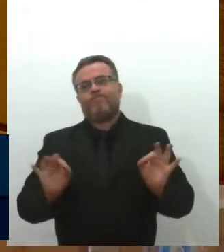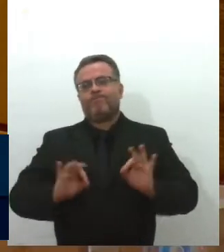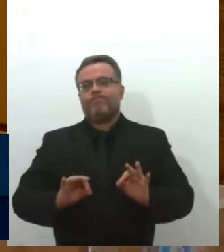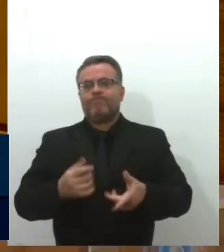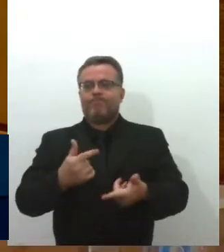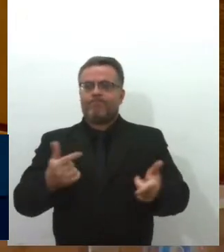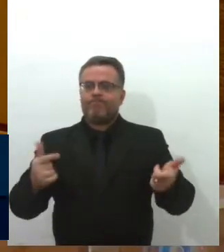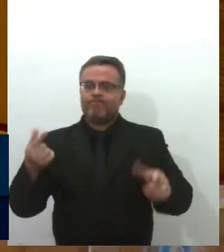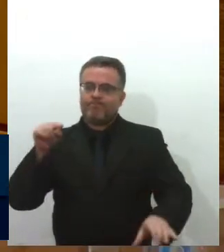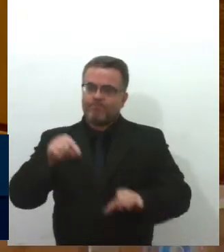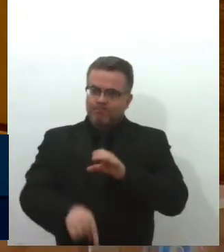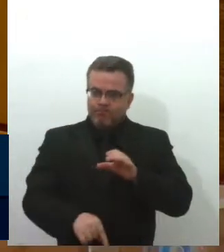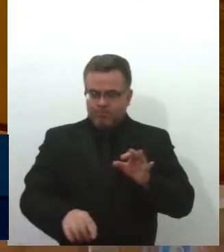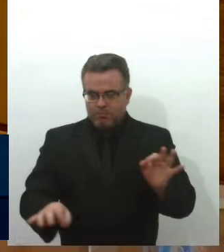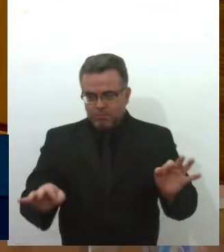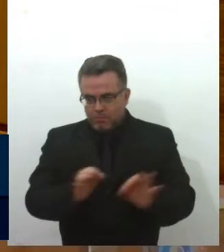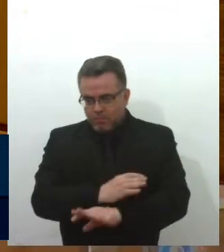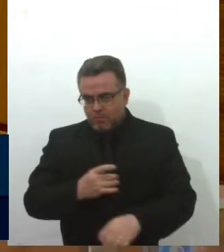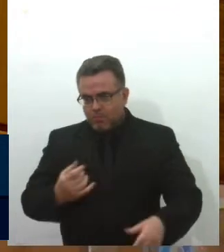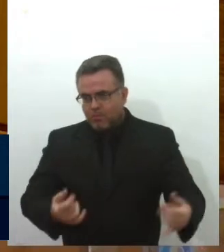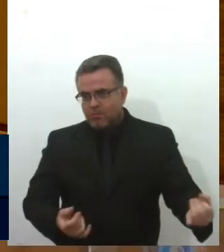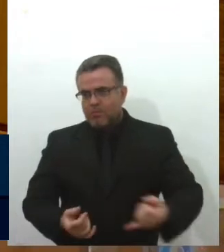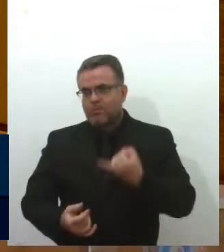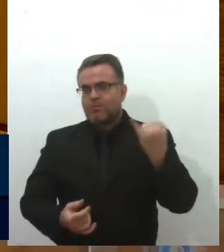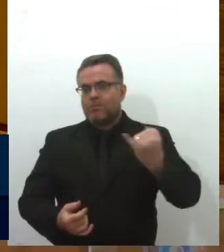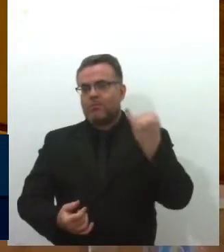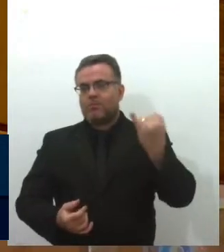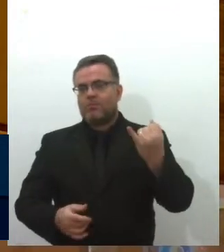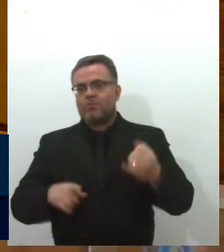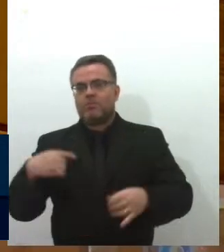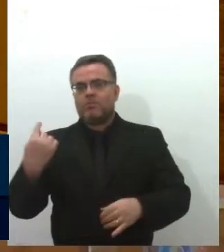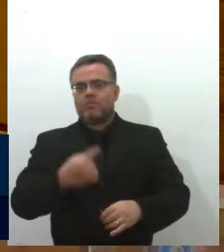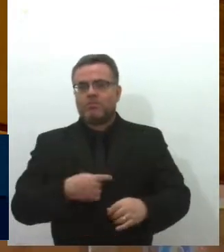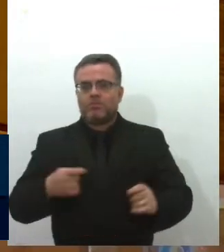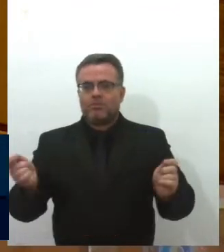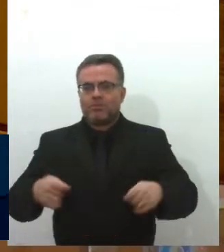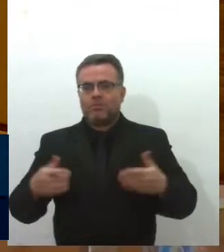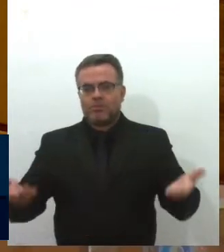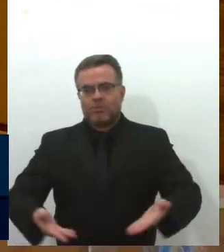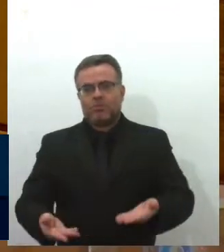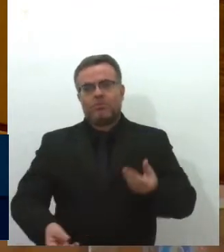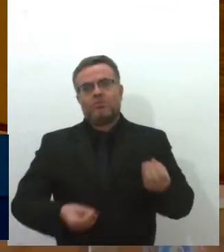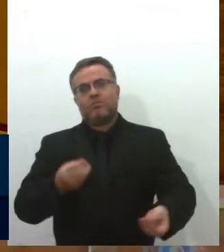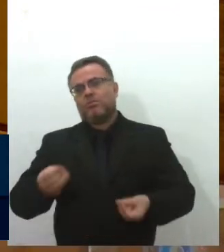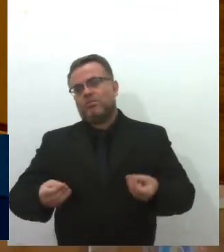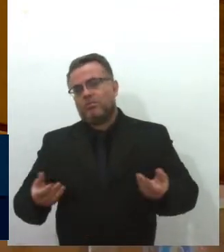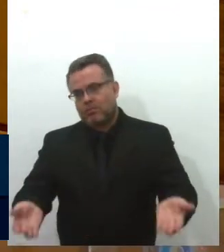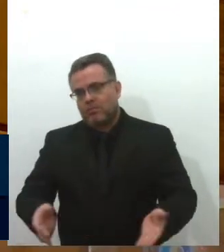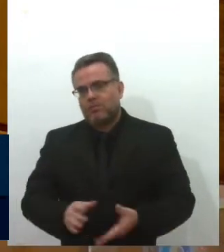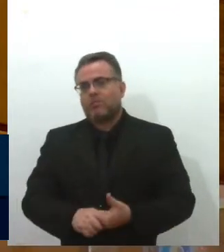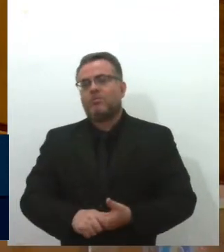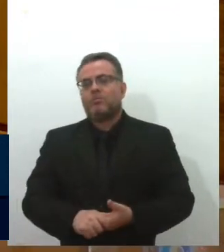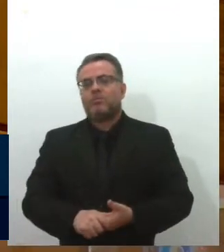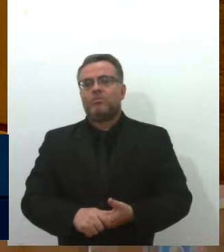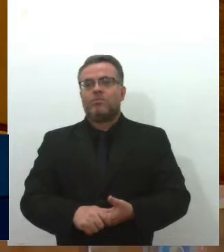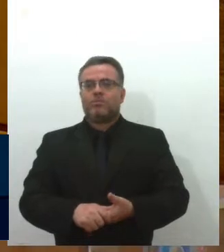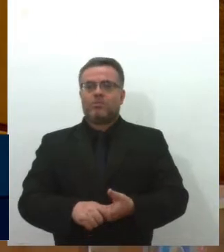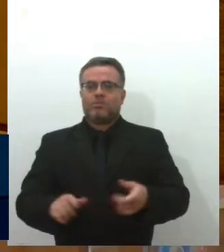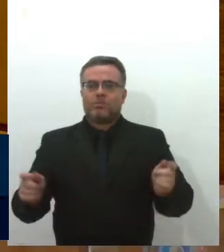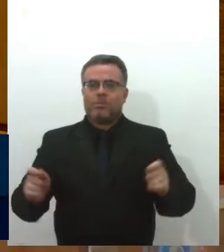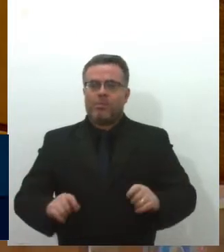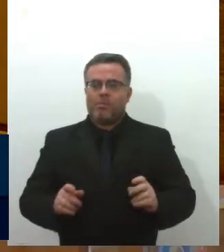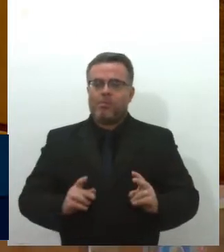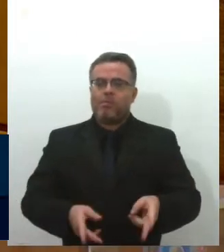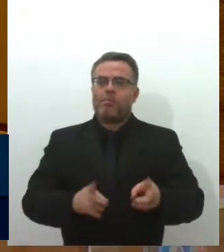dimensão da importância do que nós estamos falando aqui. A importância